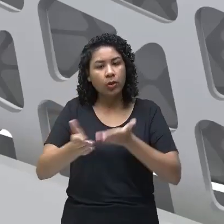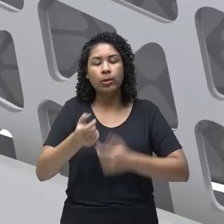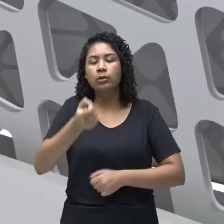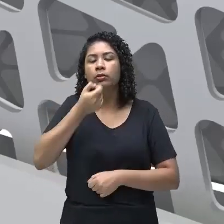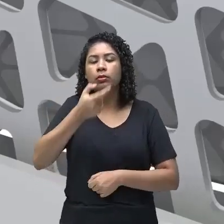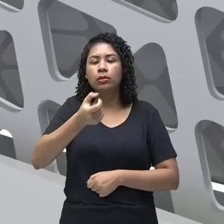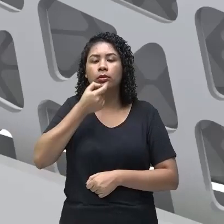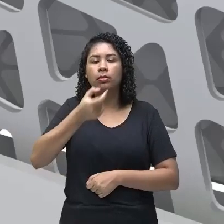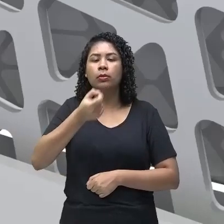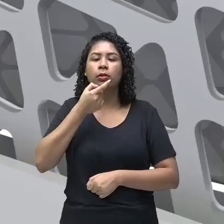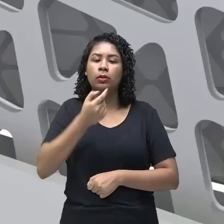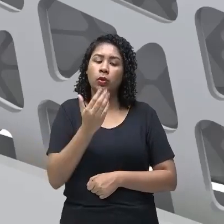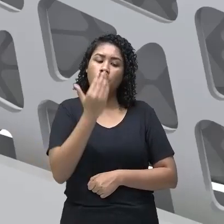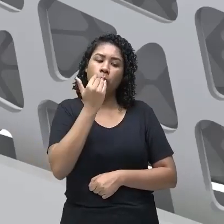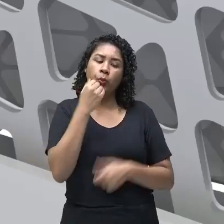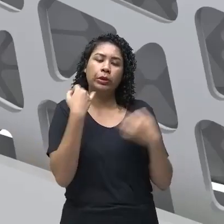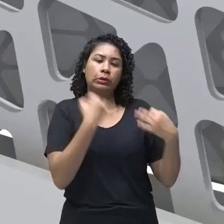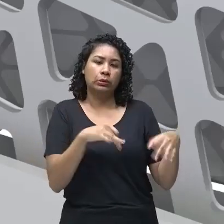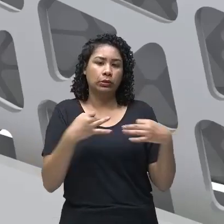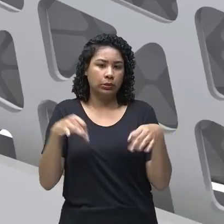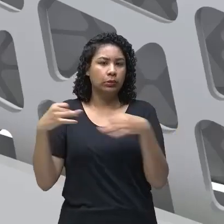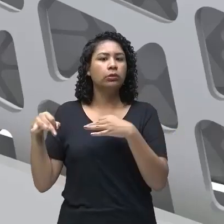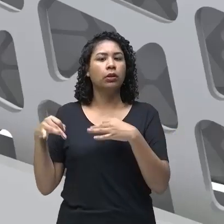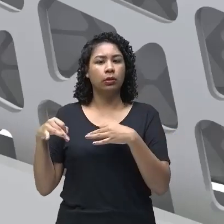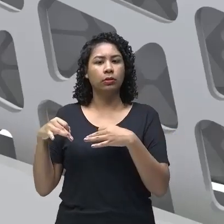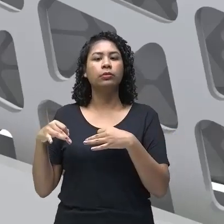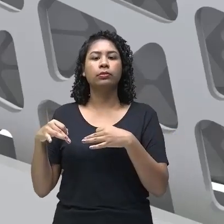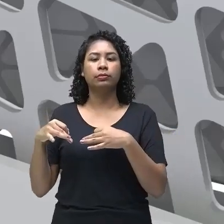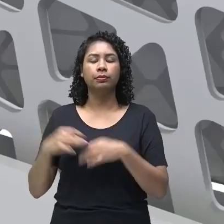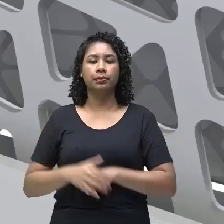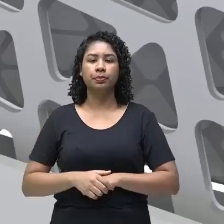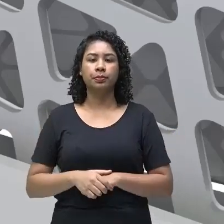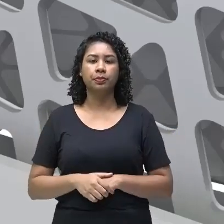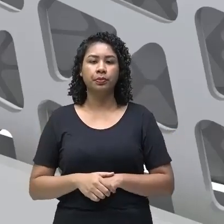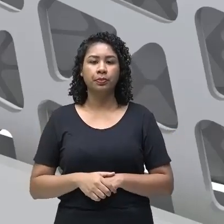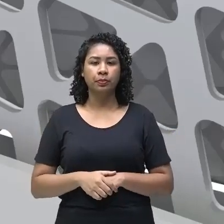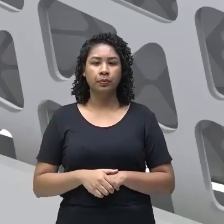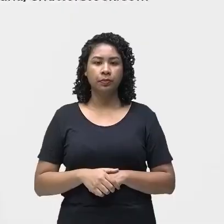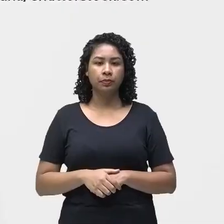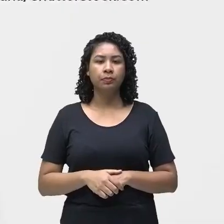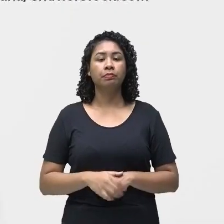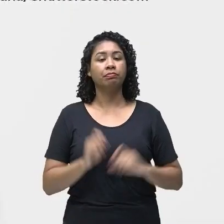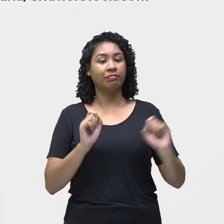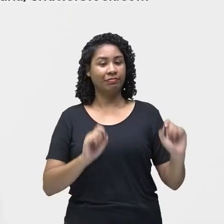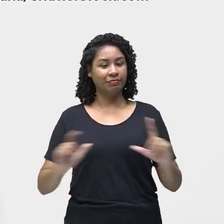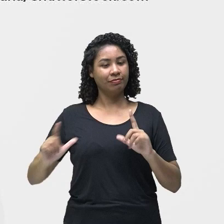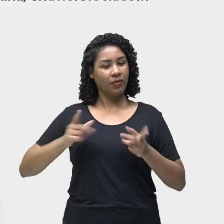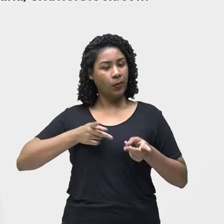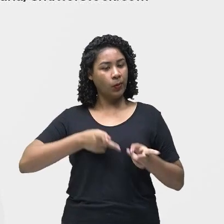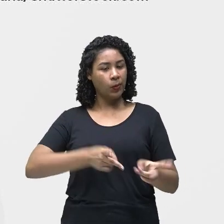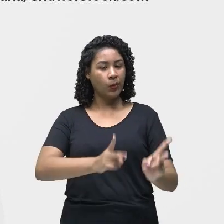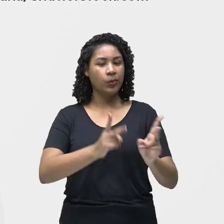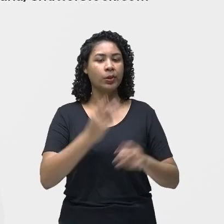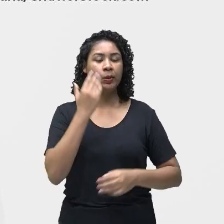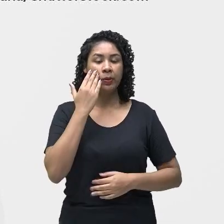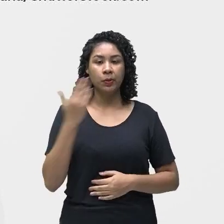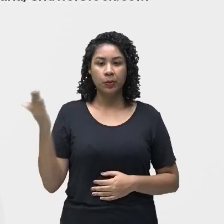a medicação e a alimentação correta para tratar da hepatite. Vamos continuar com mais